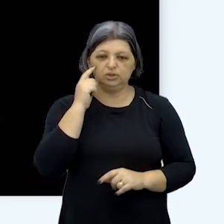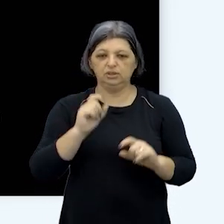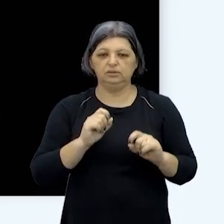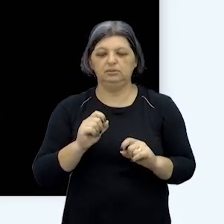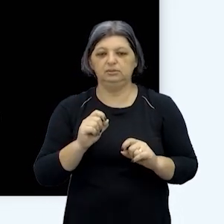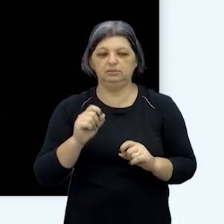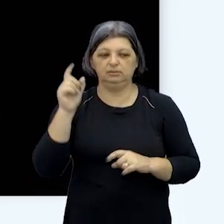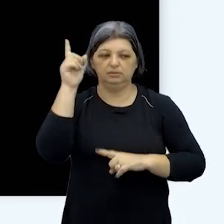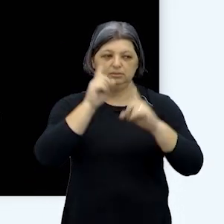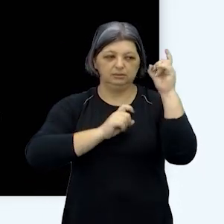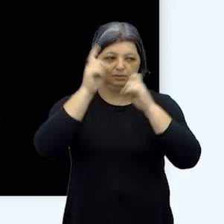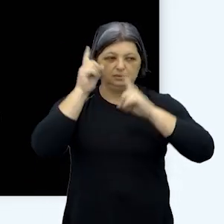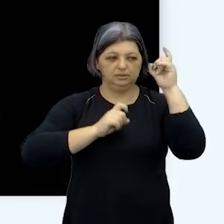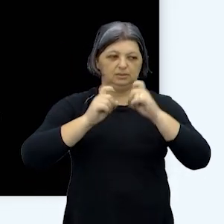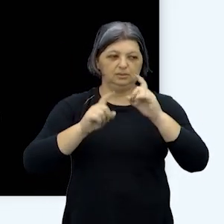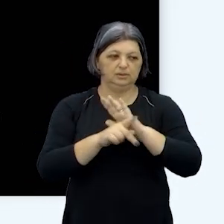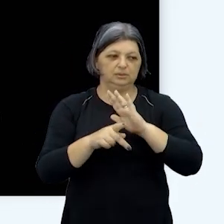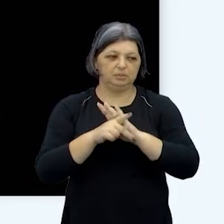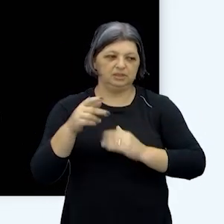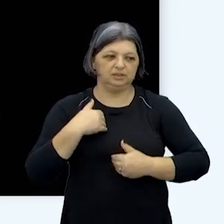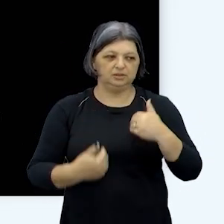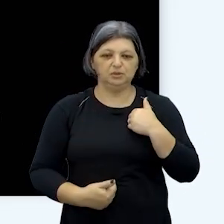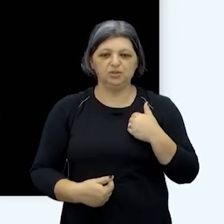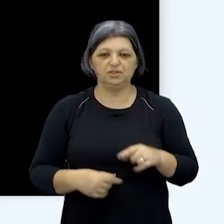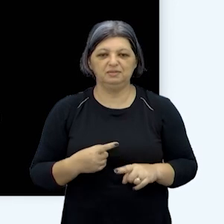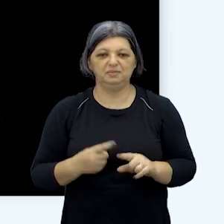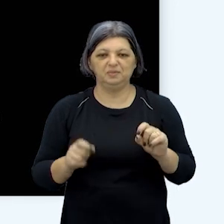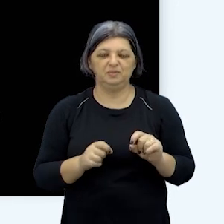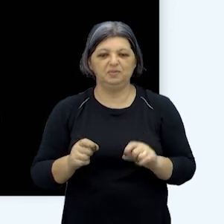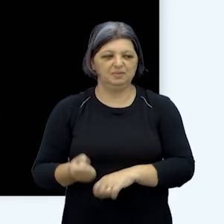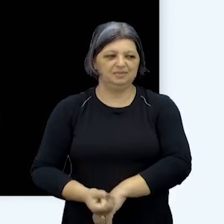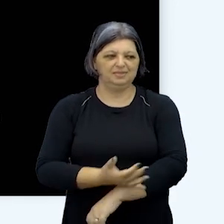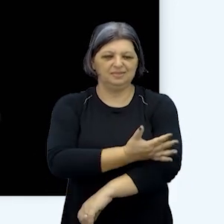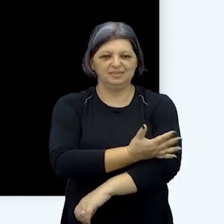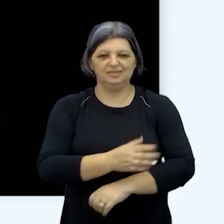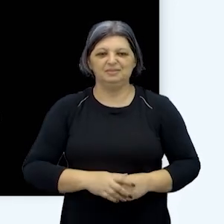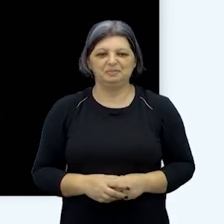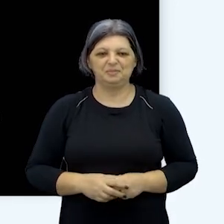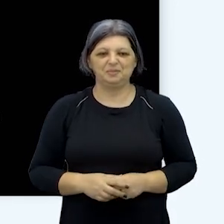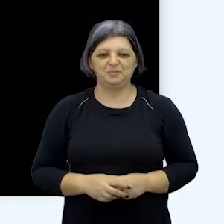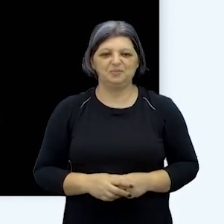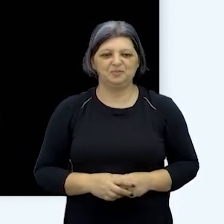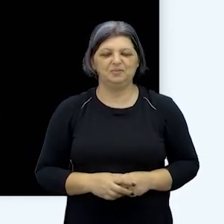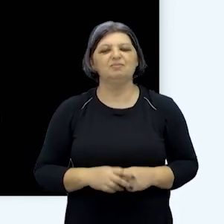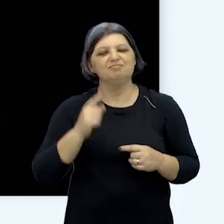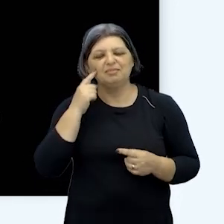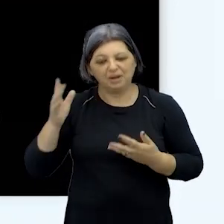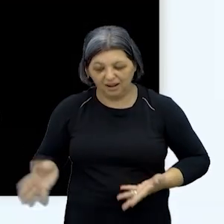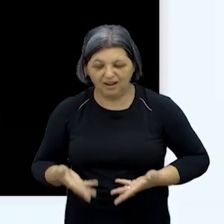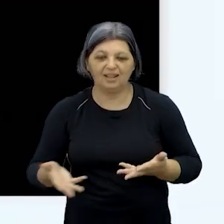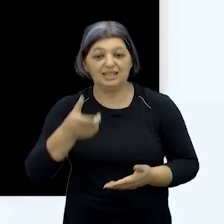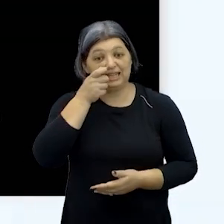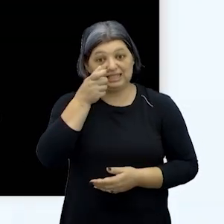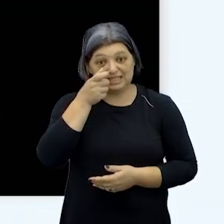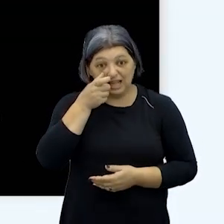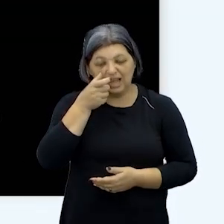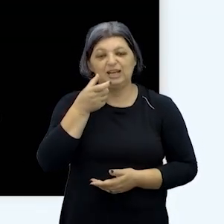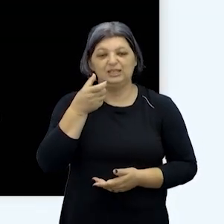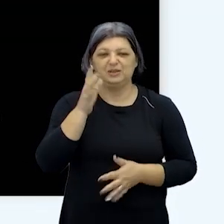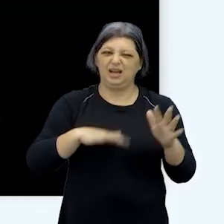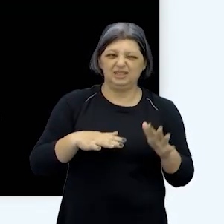muito são formas importantes de comunicar emoções de cativar ouvinte deixá-lo interessado